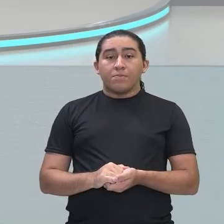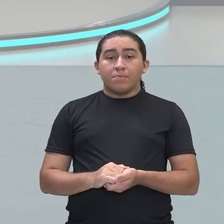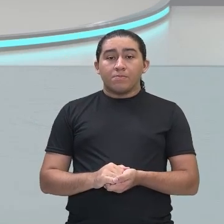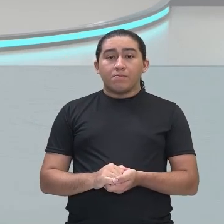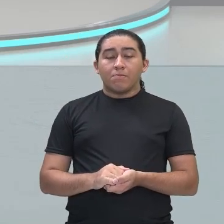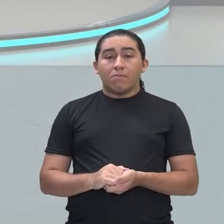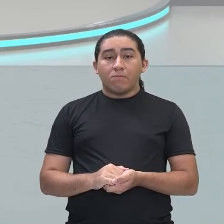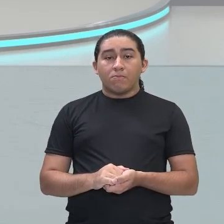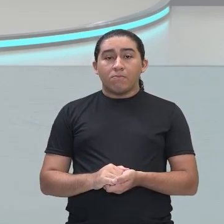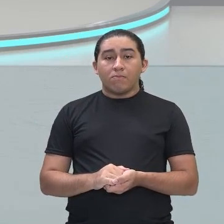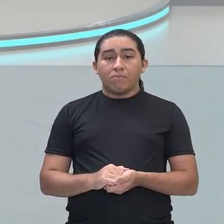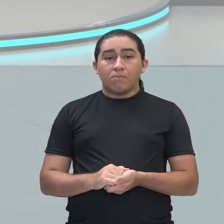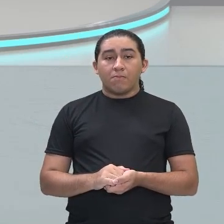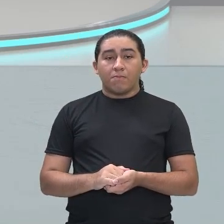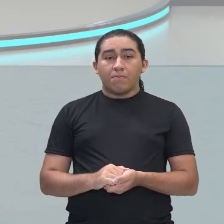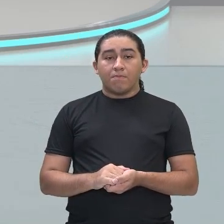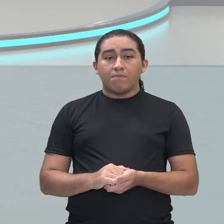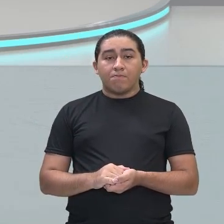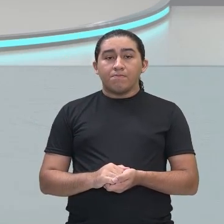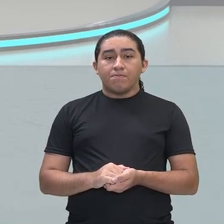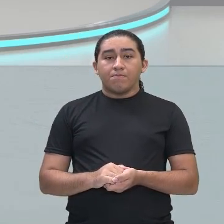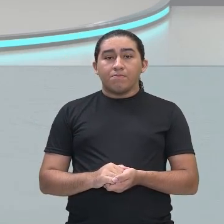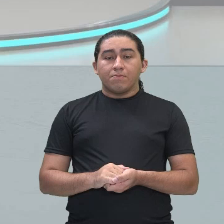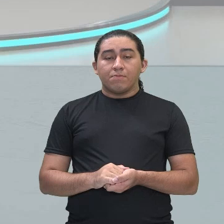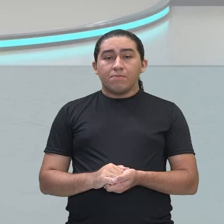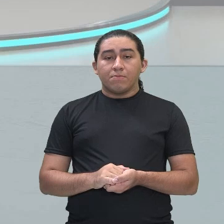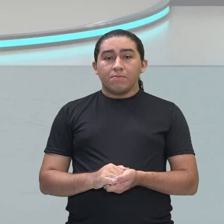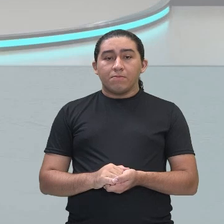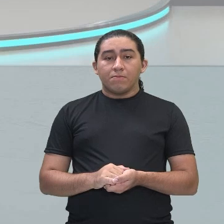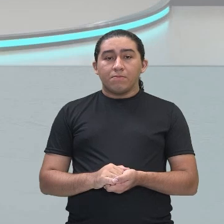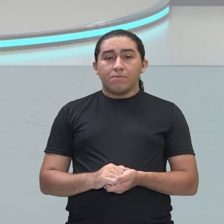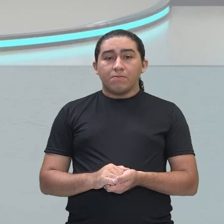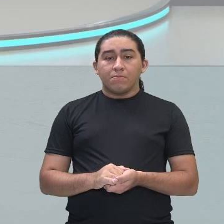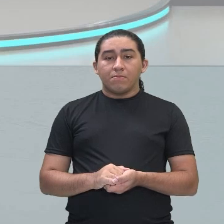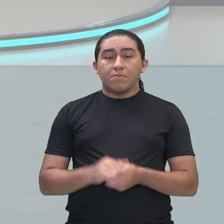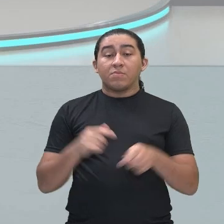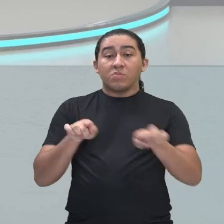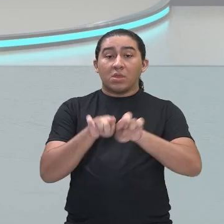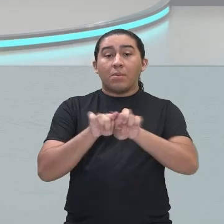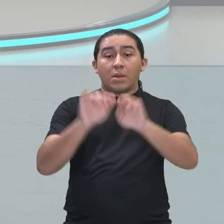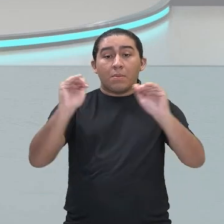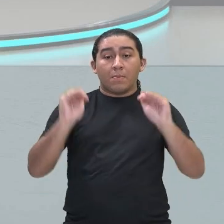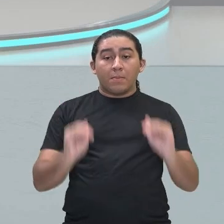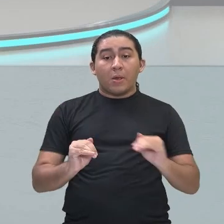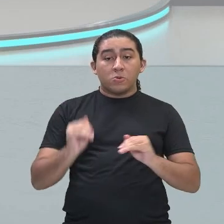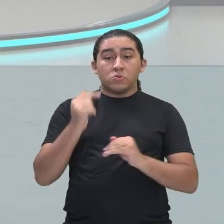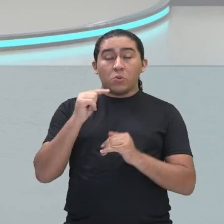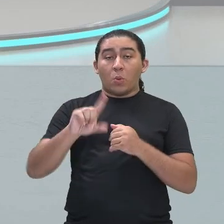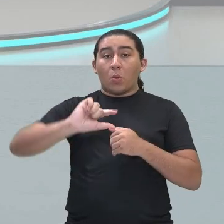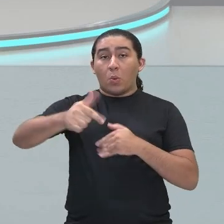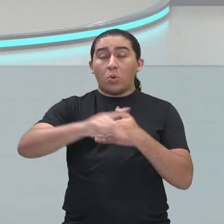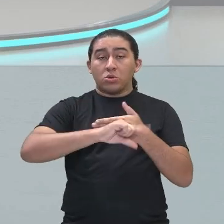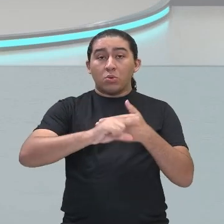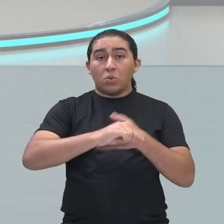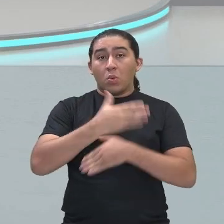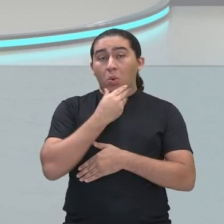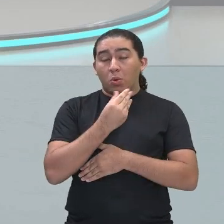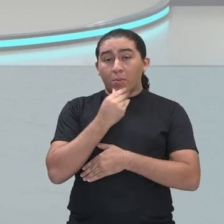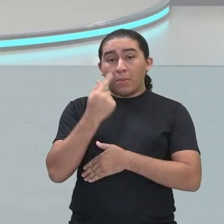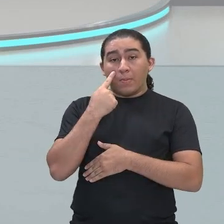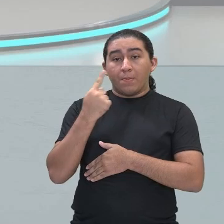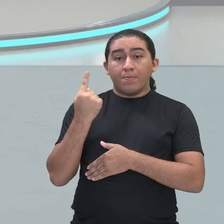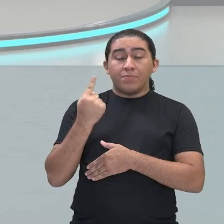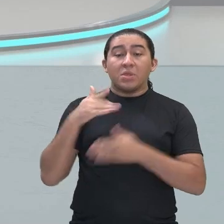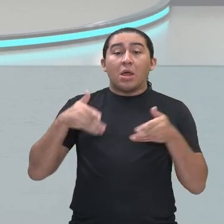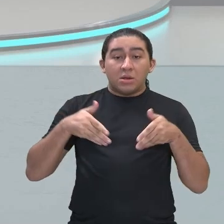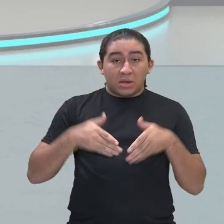poemas. E também Francisco José Freire. Que ele nasceu em 1719